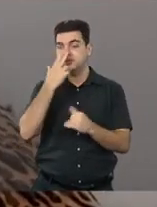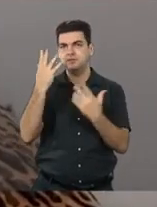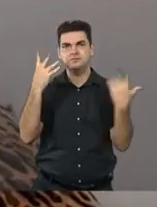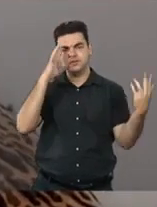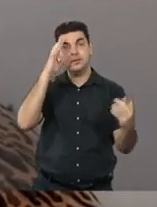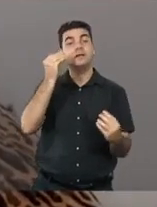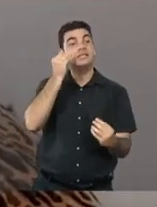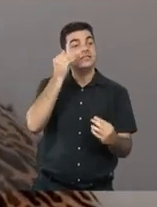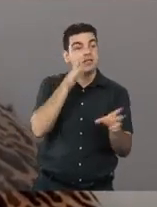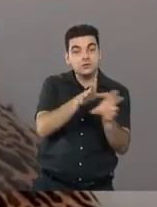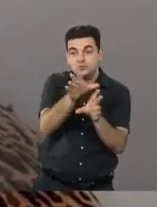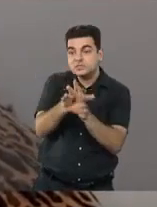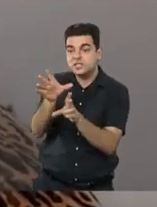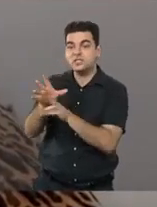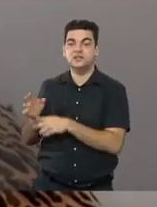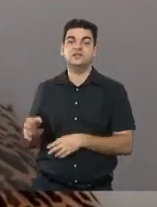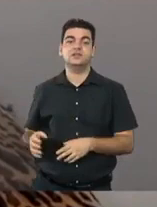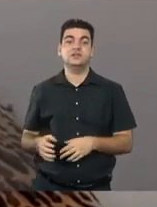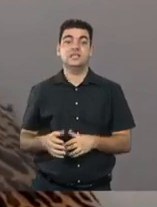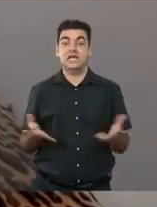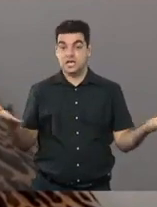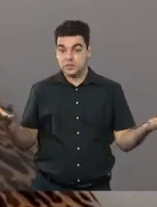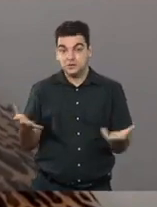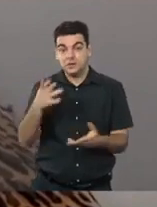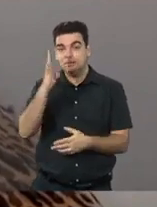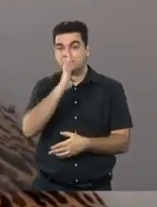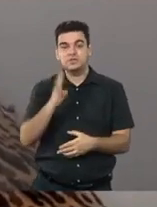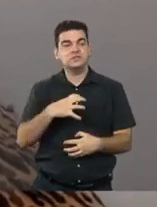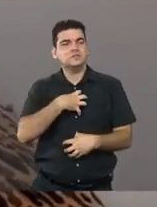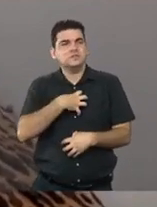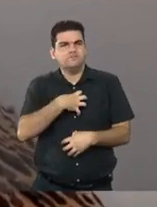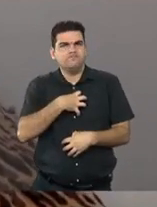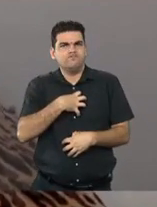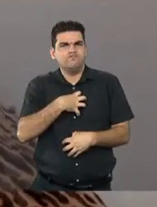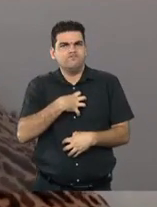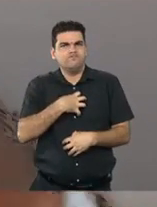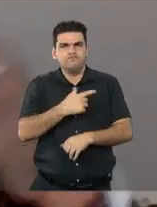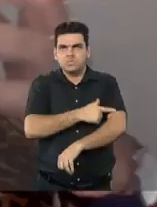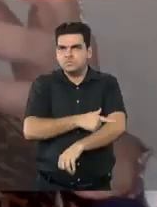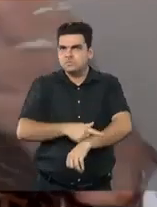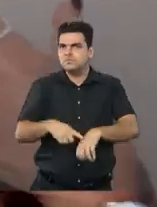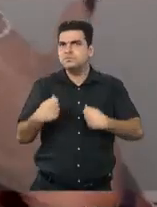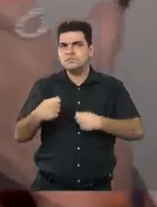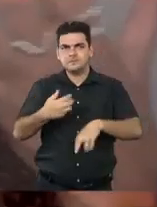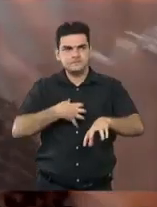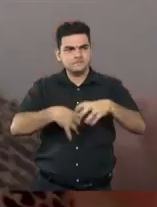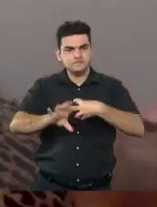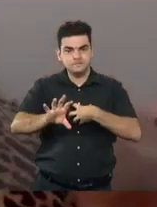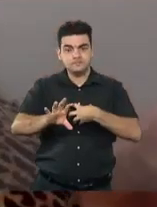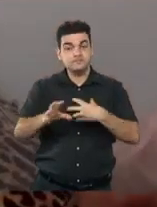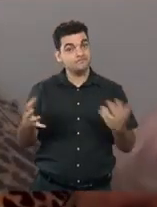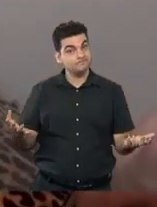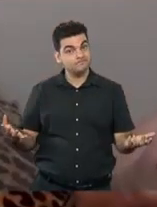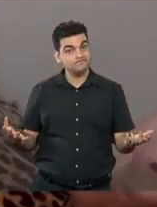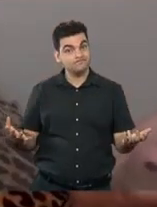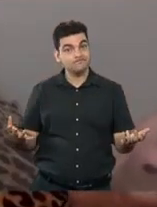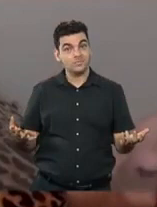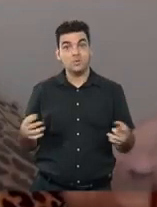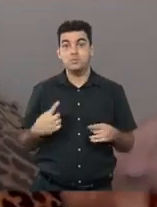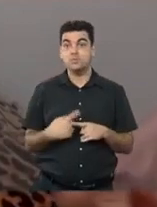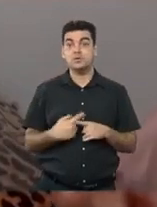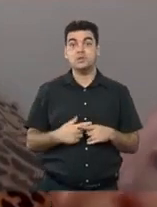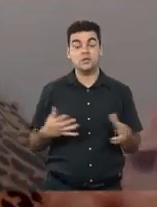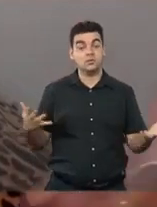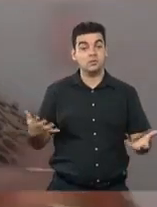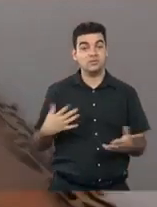consciência, que é o brasileiro se sentir mais pelo país. Porque nós tivemos quase 400 anos de